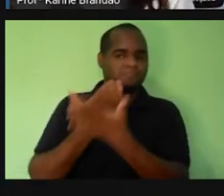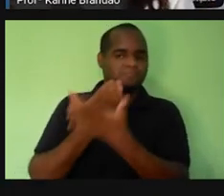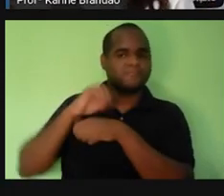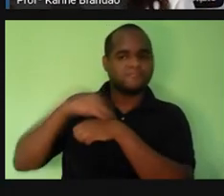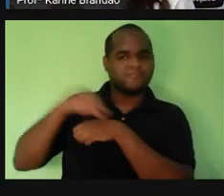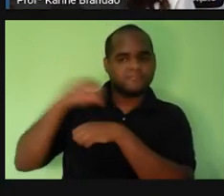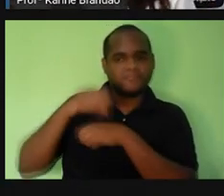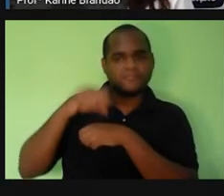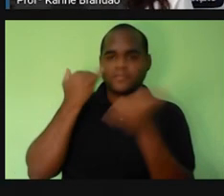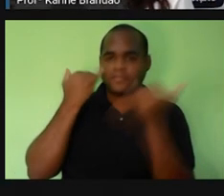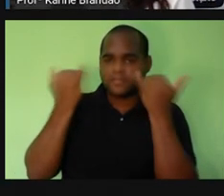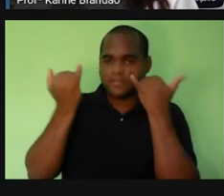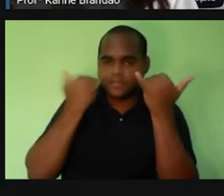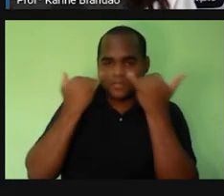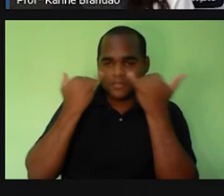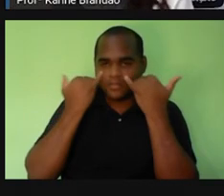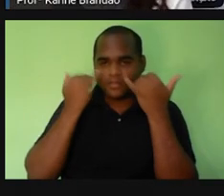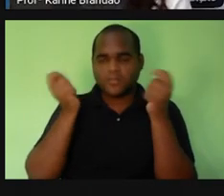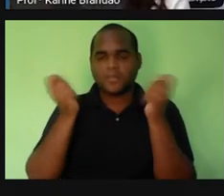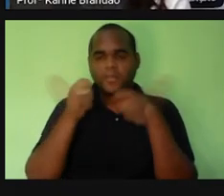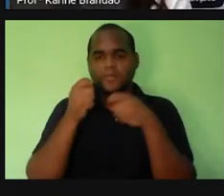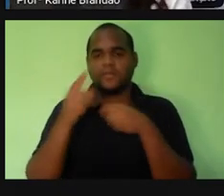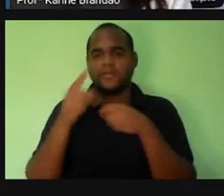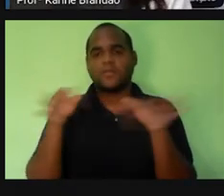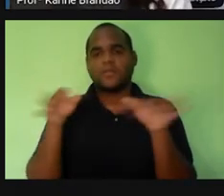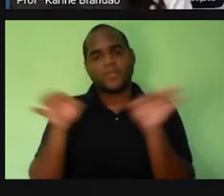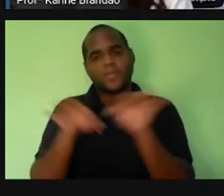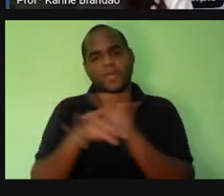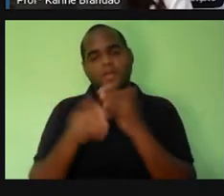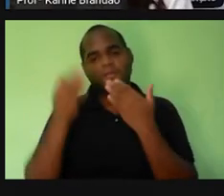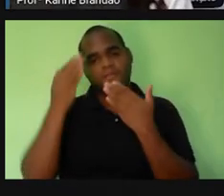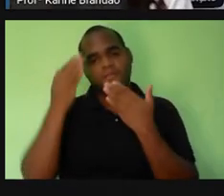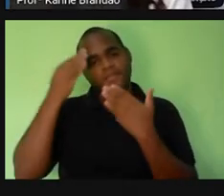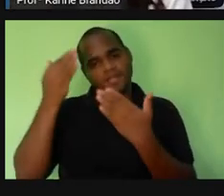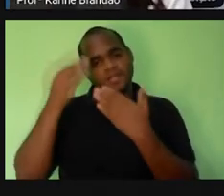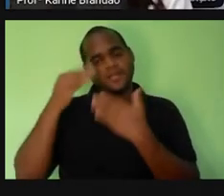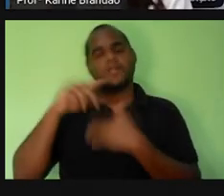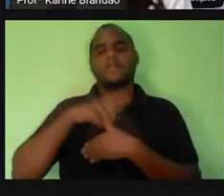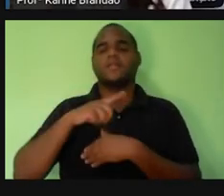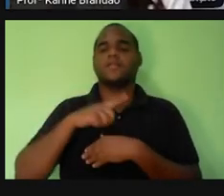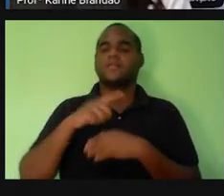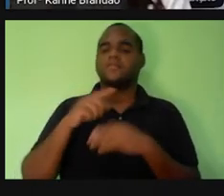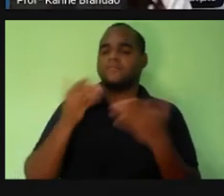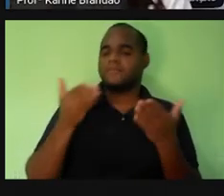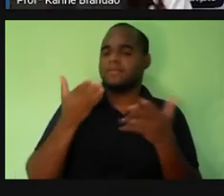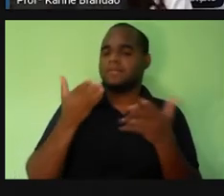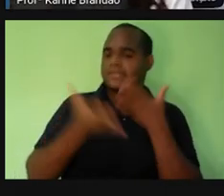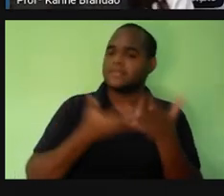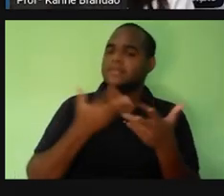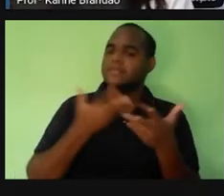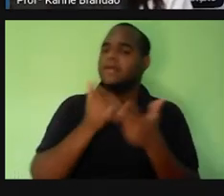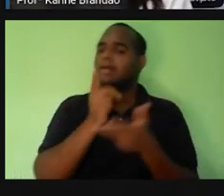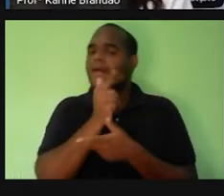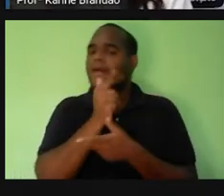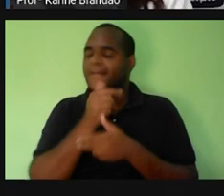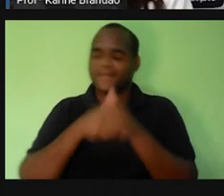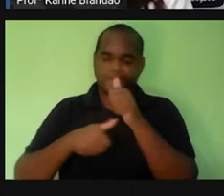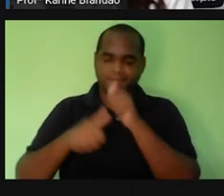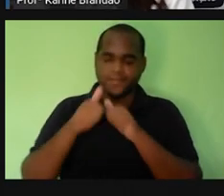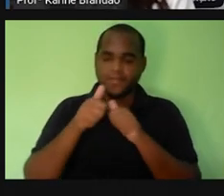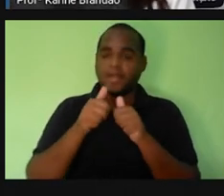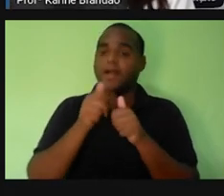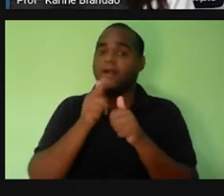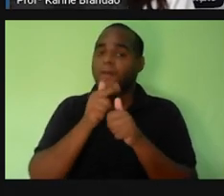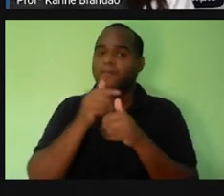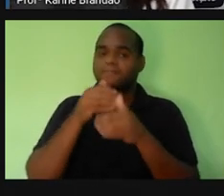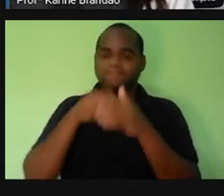informações certo? Eu fico por aqui agradeço peço que vocês se cuidem bebam água usem máscara